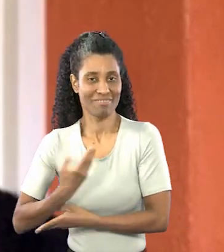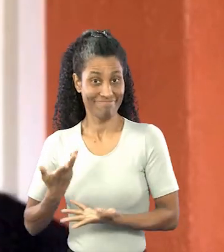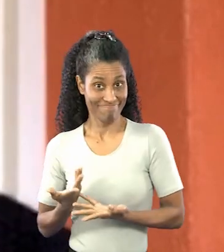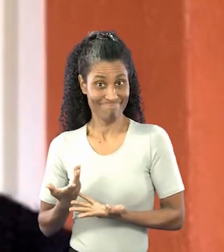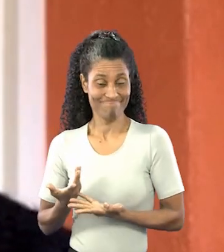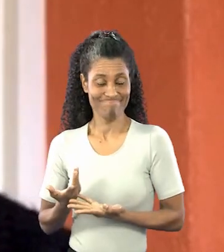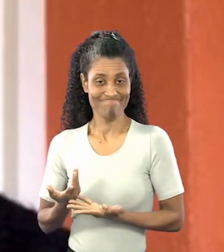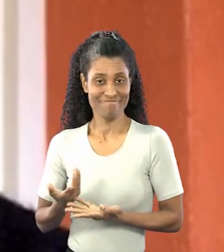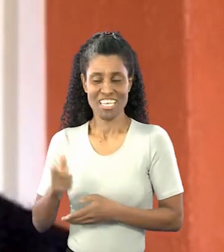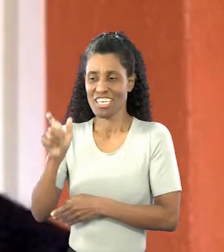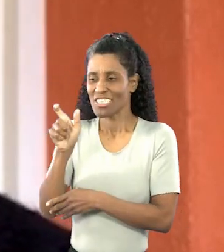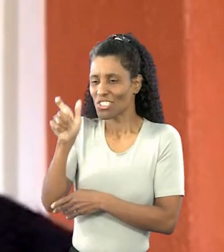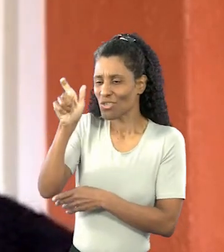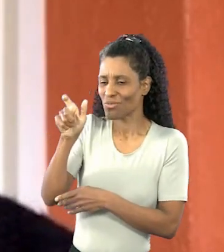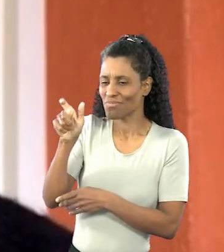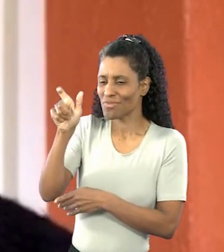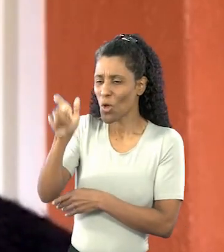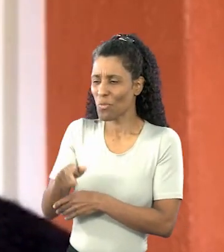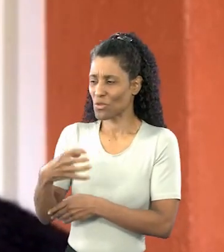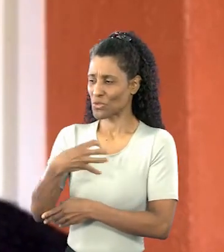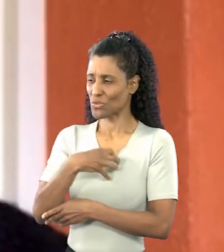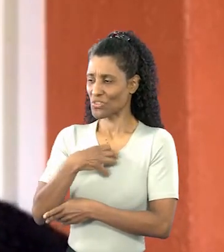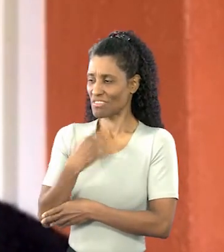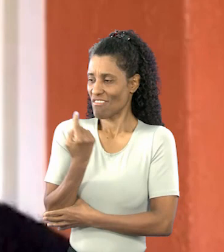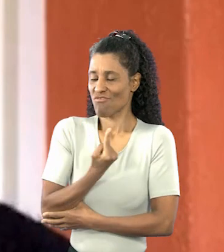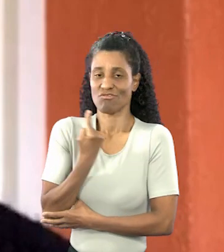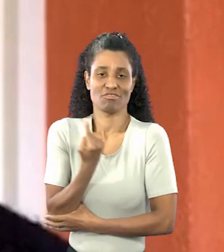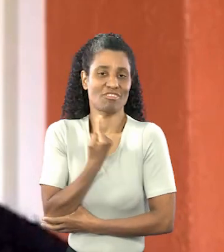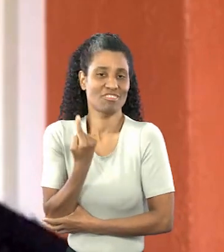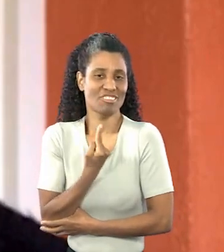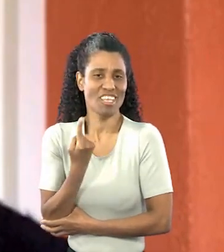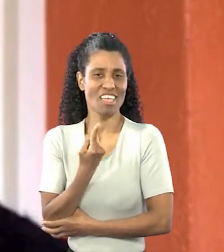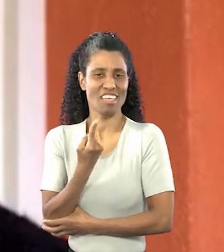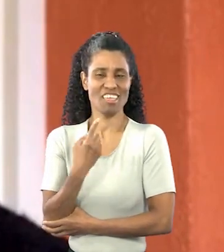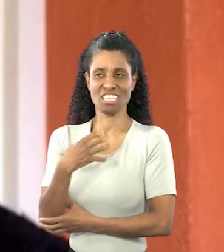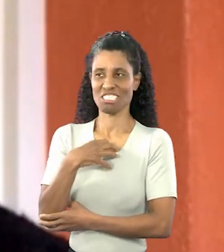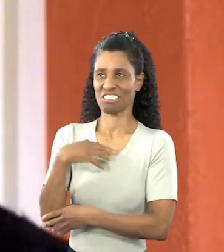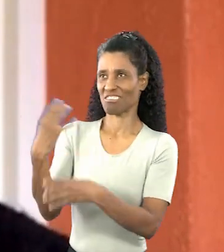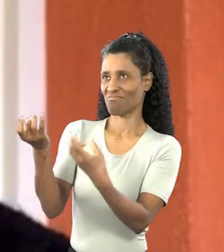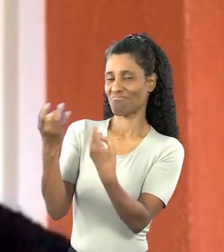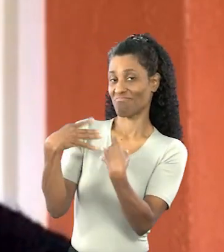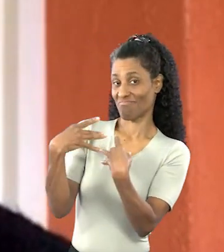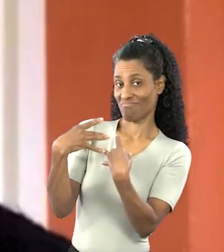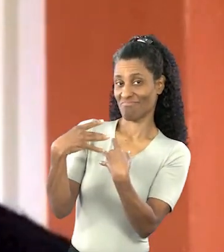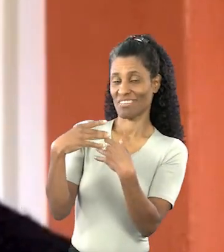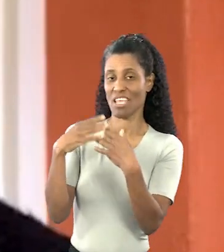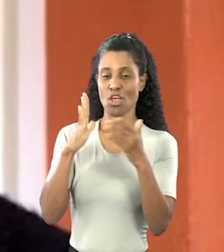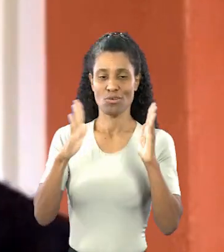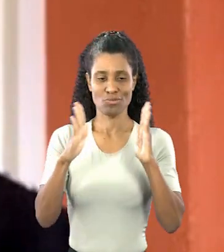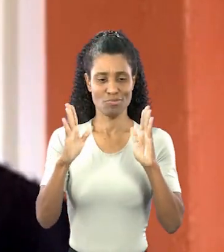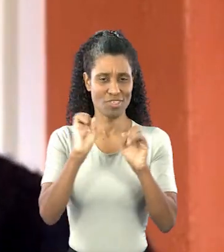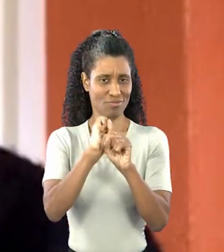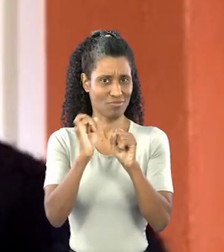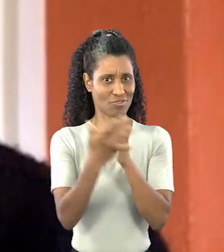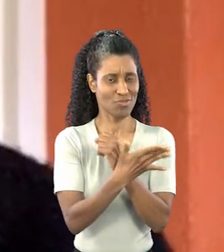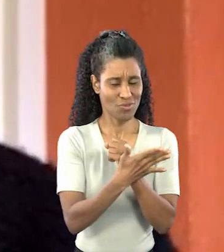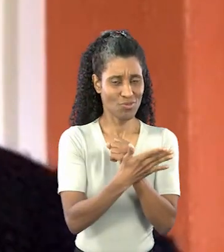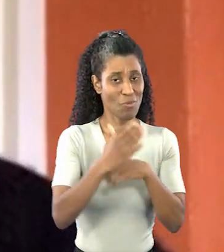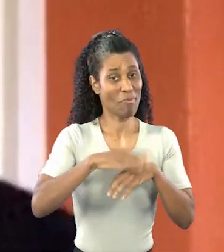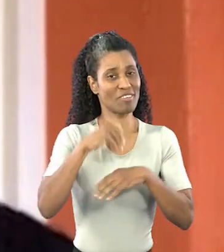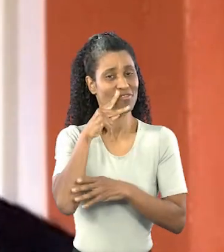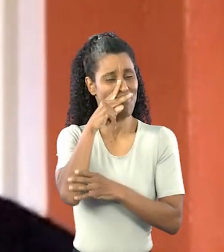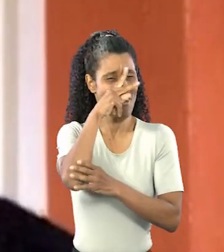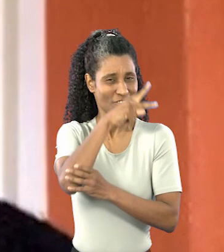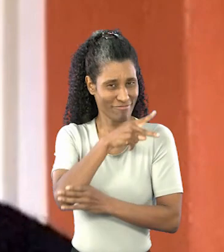E a pessoa acaba se sentindo um pouco sozinha, um pouco isolada. Com a pandemia, isso